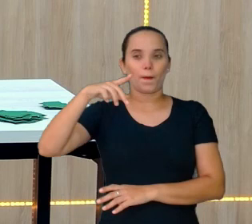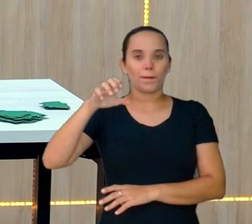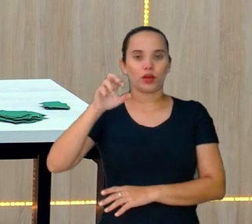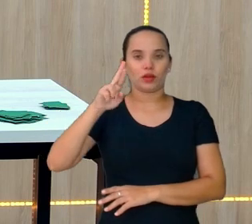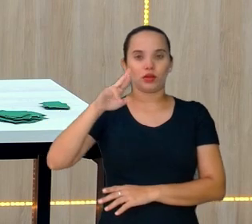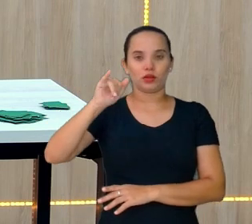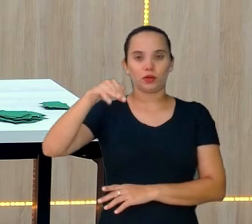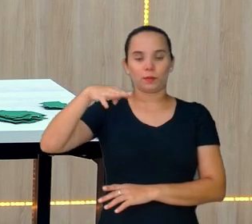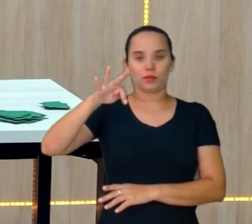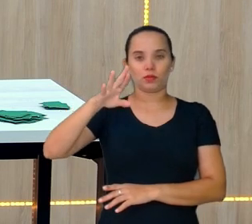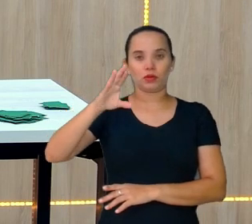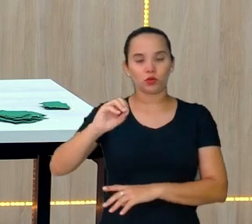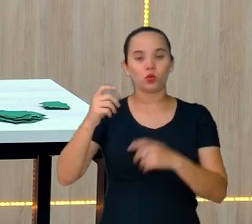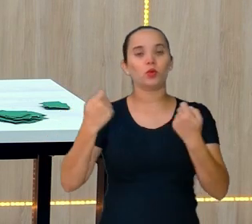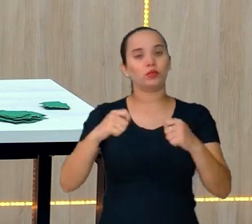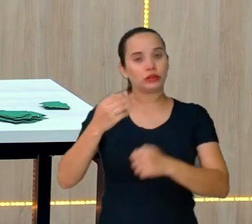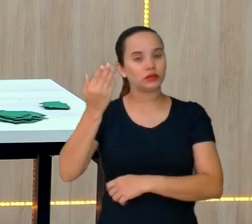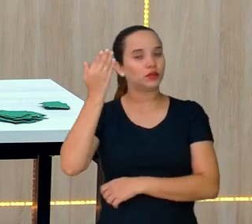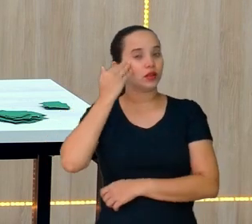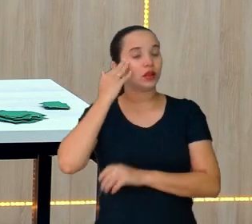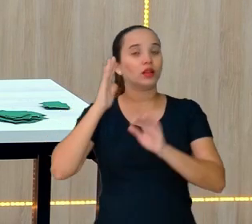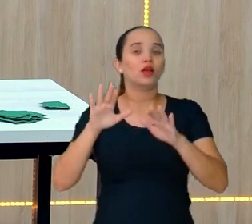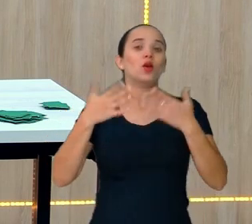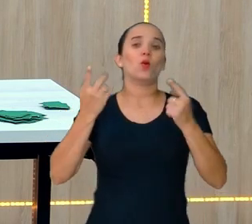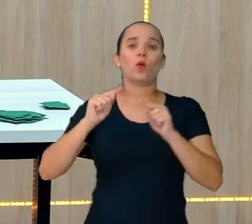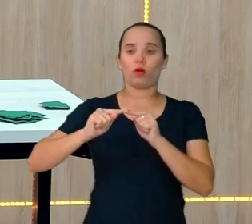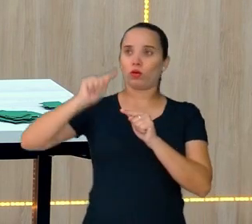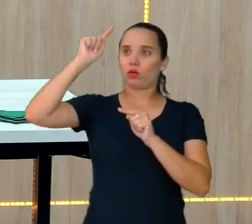esta medida aqui.